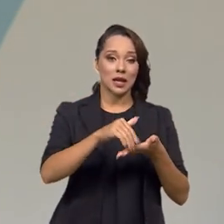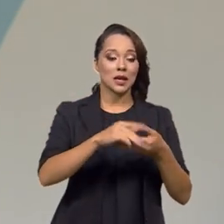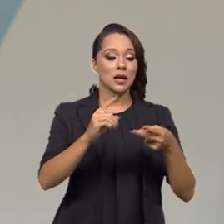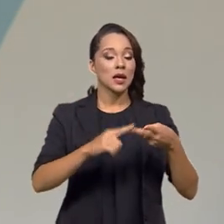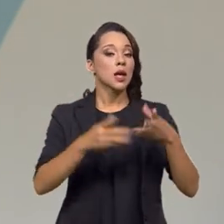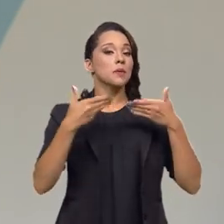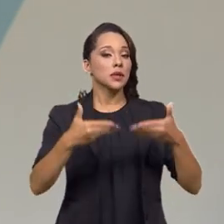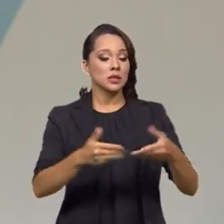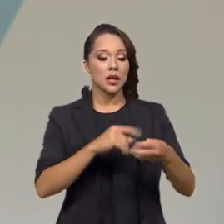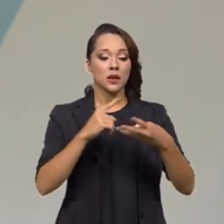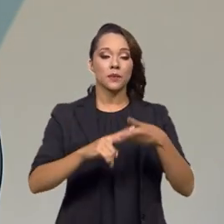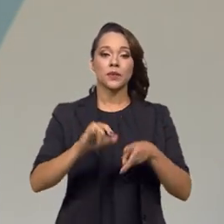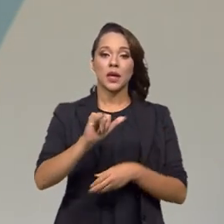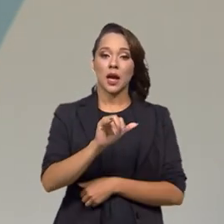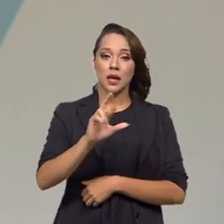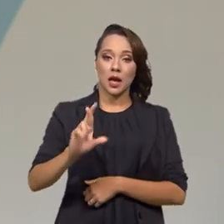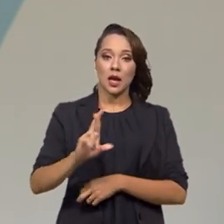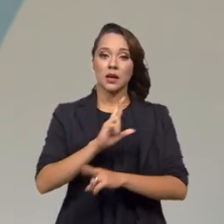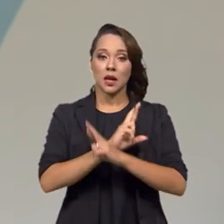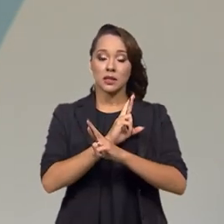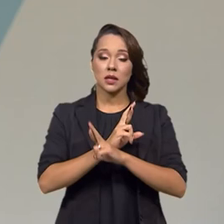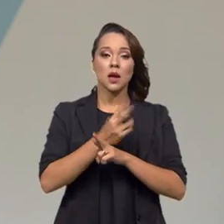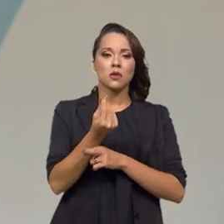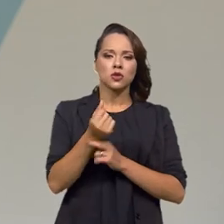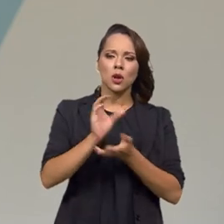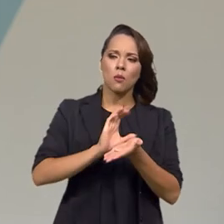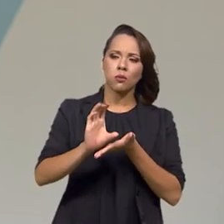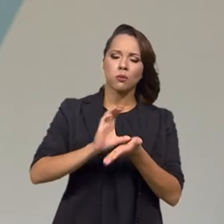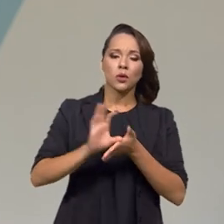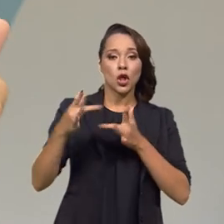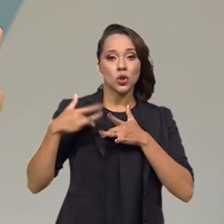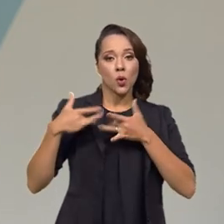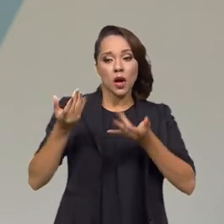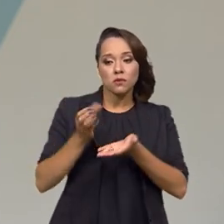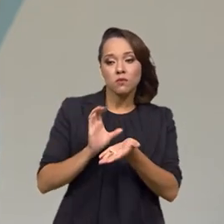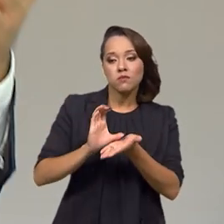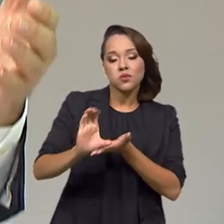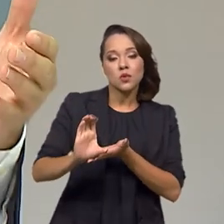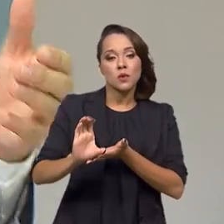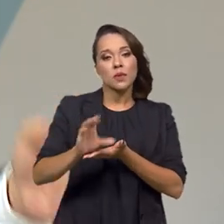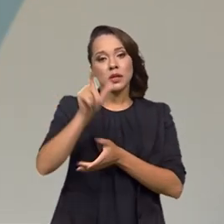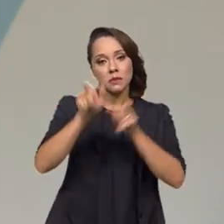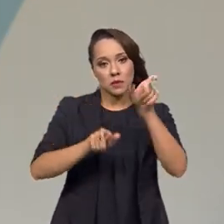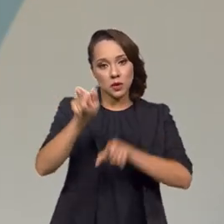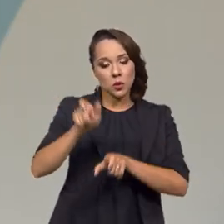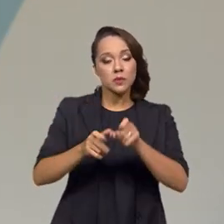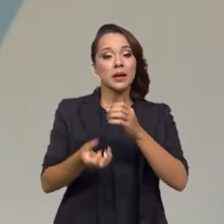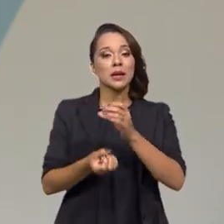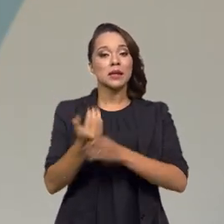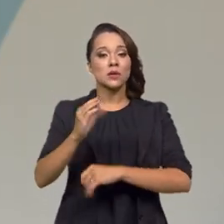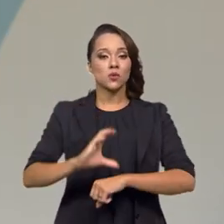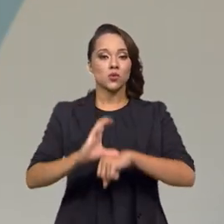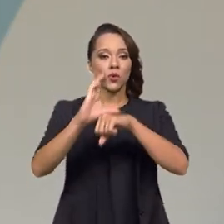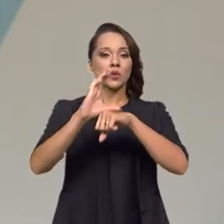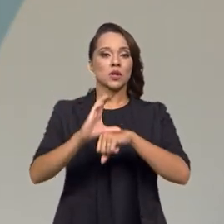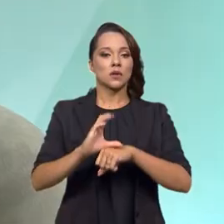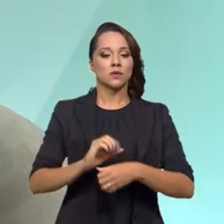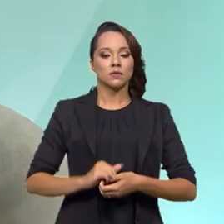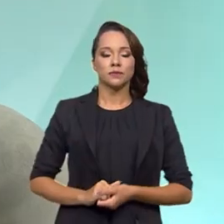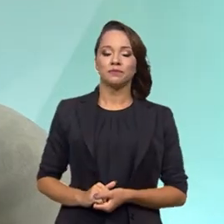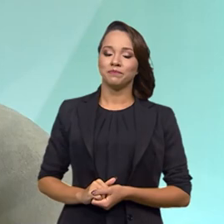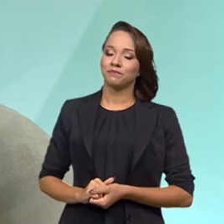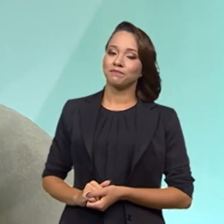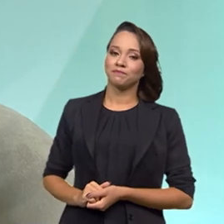ministério e a Receita para destinar esses recursos doados pelos contribuintes para a criação dos conselhos e dos fundos?